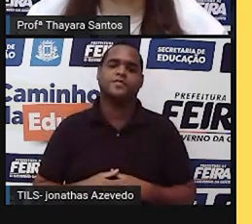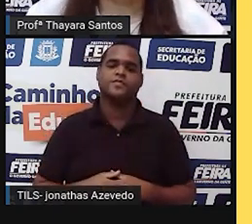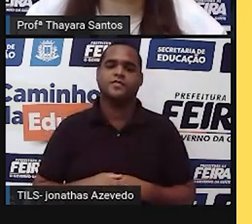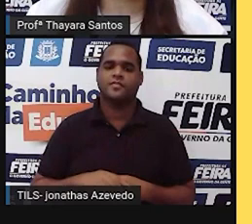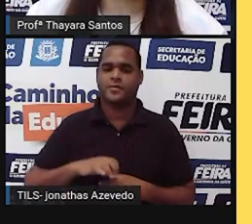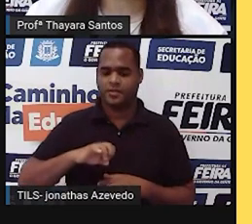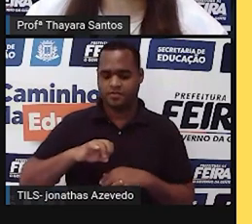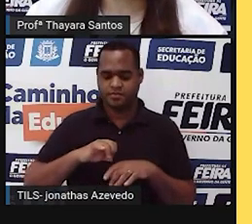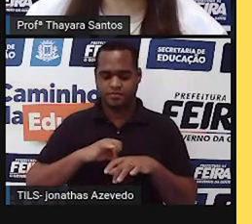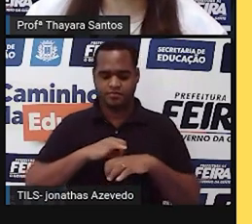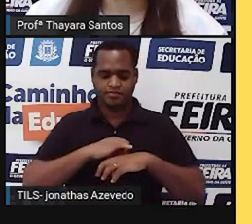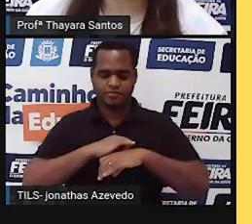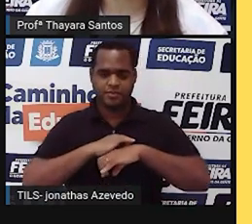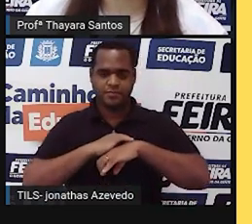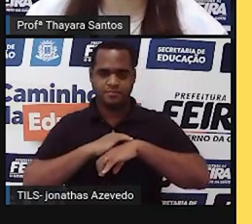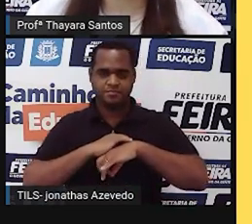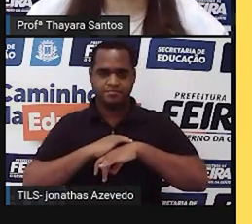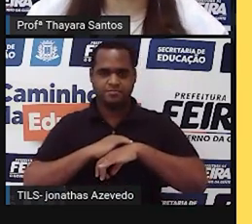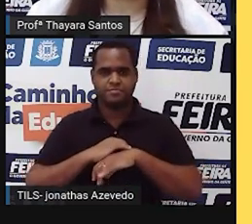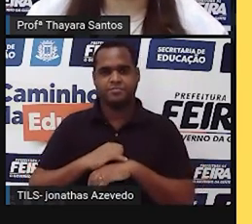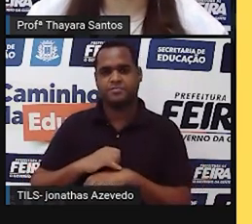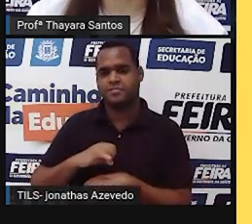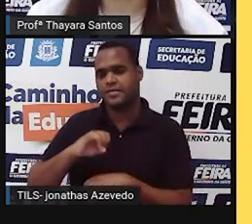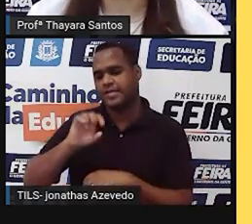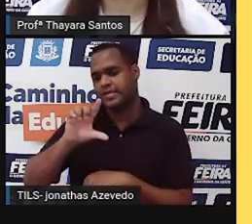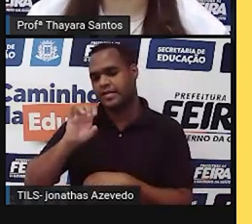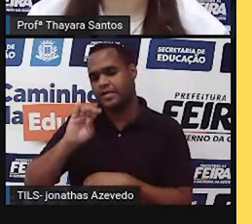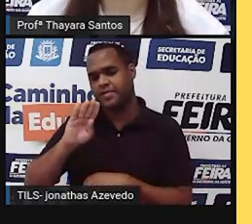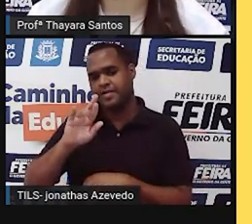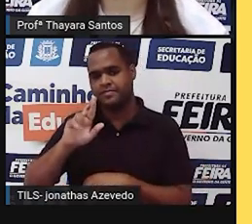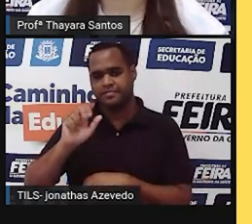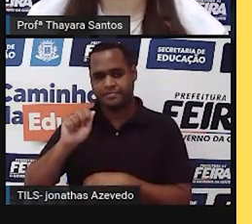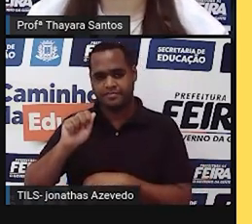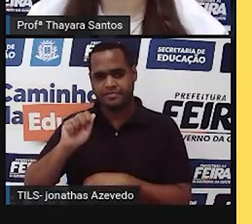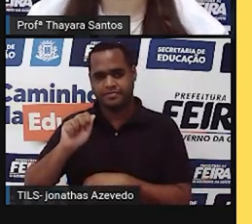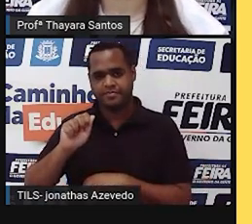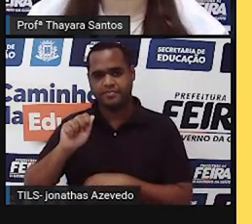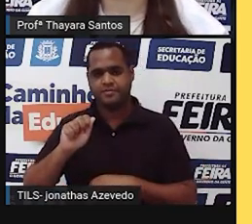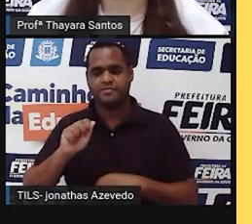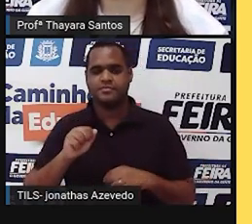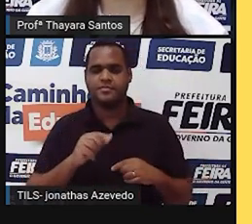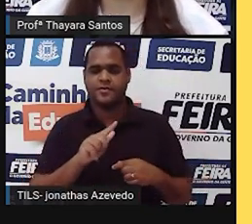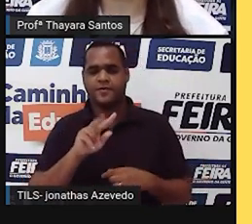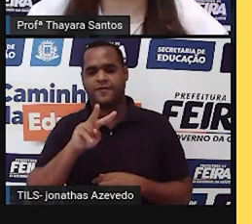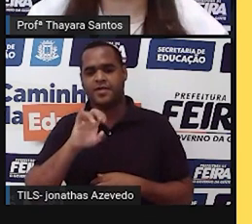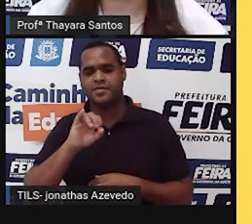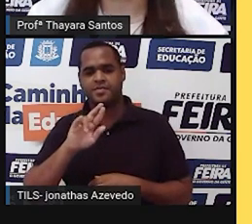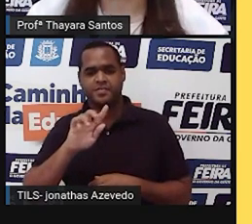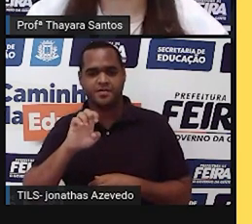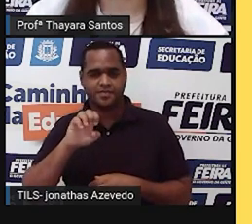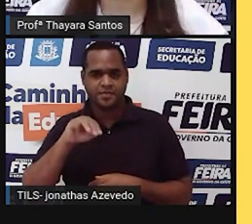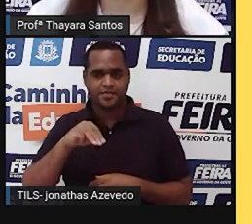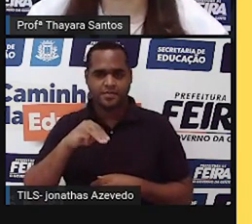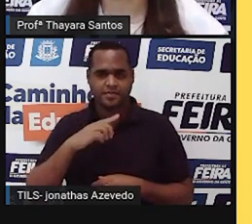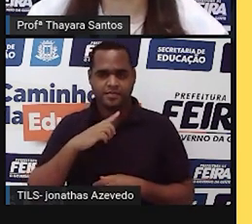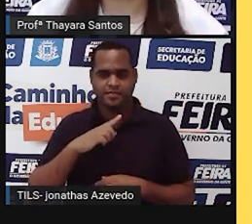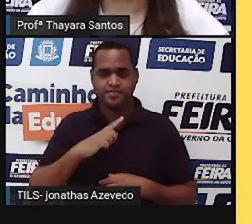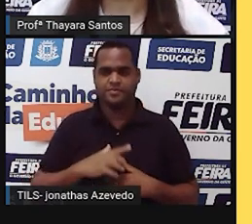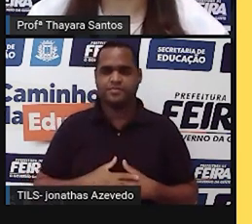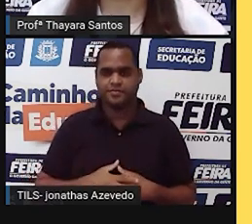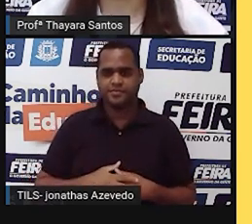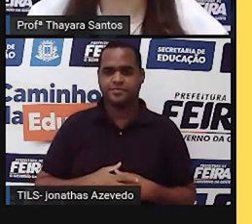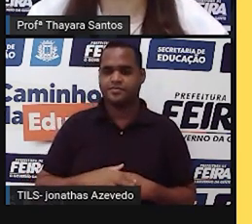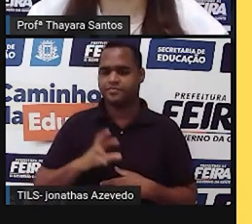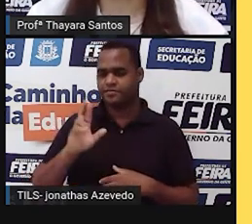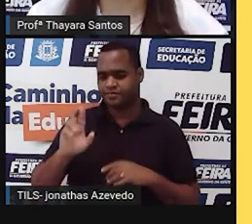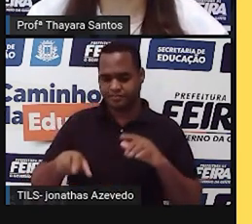Escorpião, de Libra e de Virgem. Então, a eclíptica estaria dividida